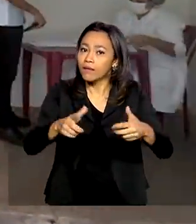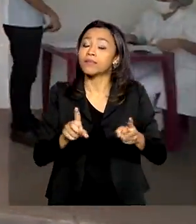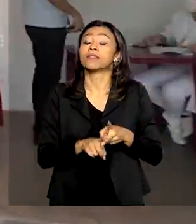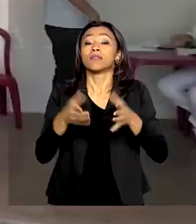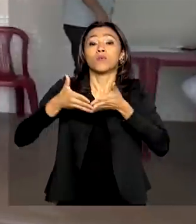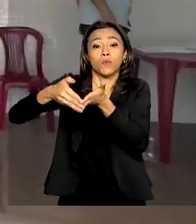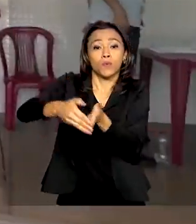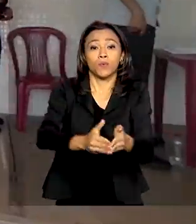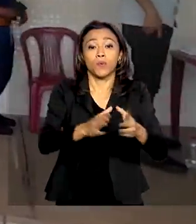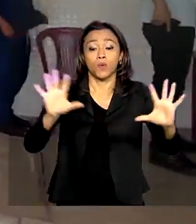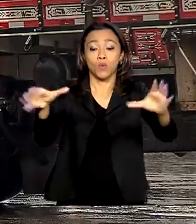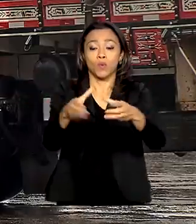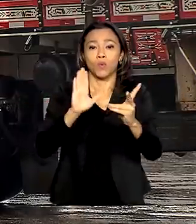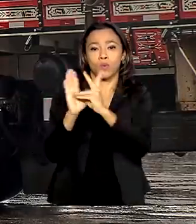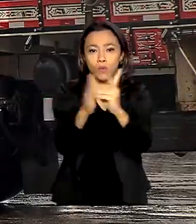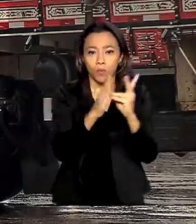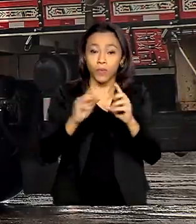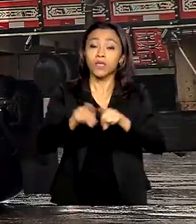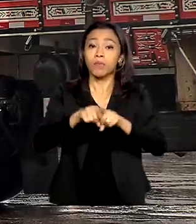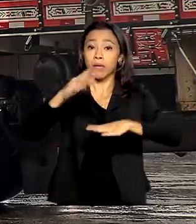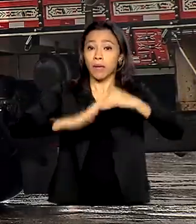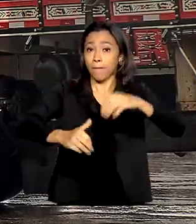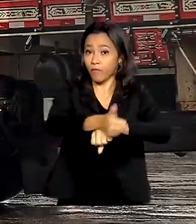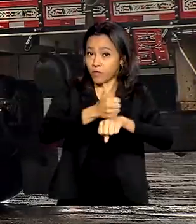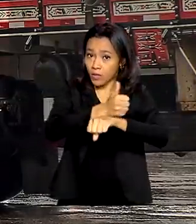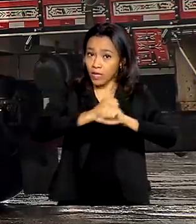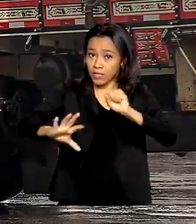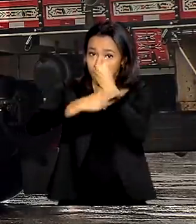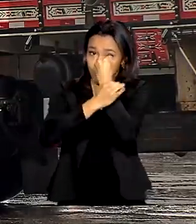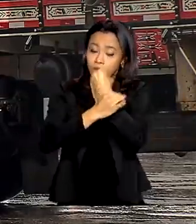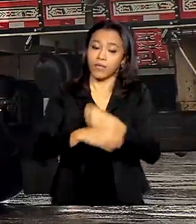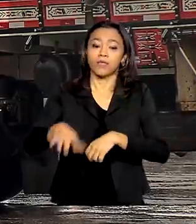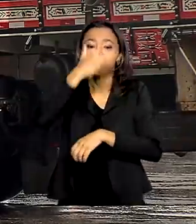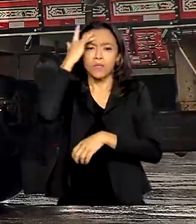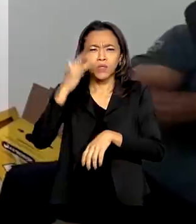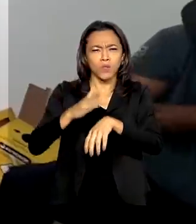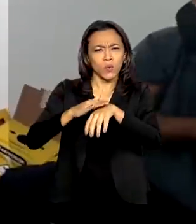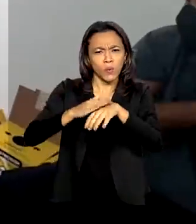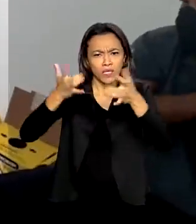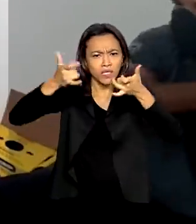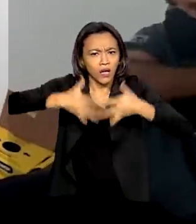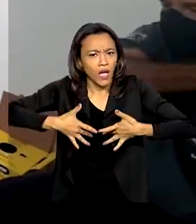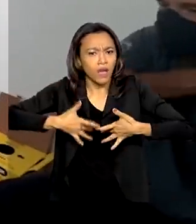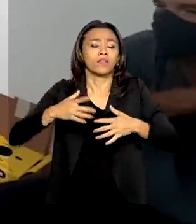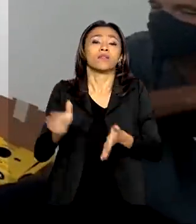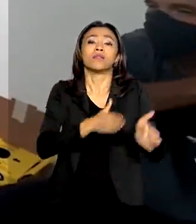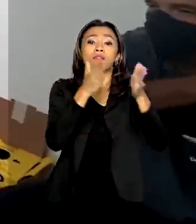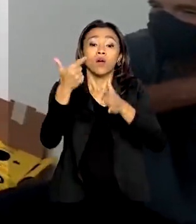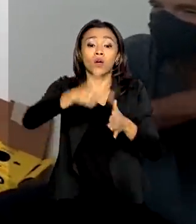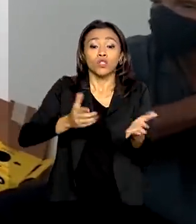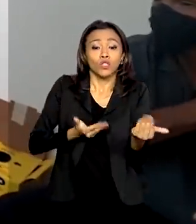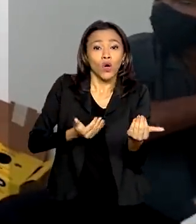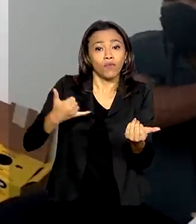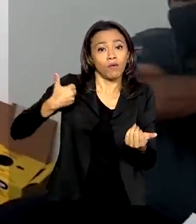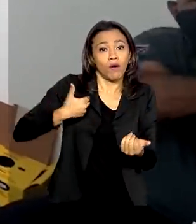portuários, povos indígenas, profissionais de segurança e salvamento, pessoas com doenças crônicas, jovens de 12 a 21